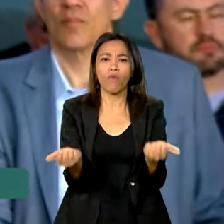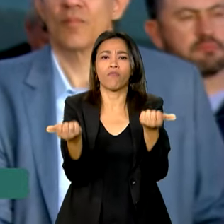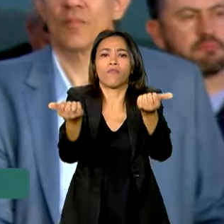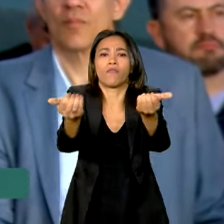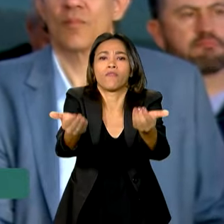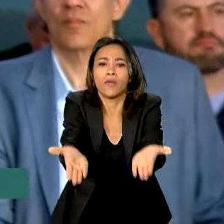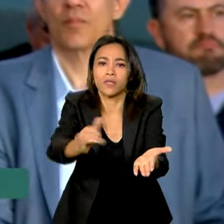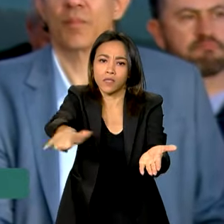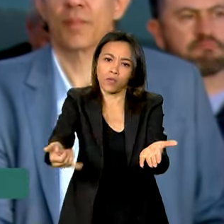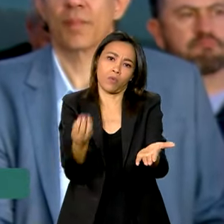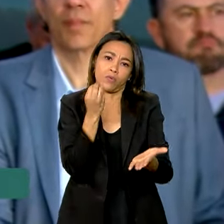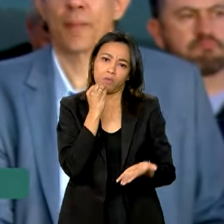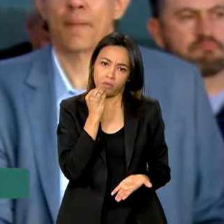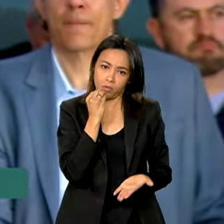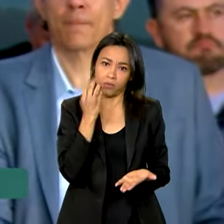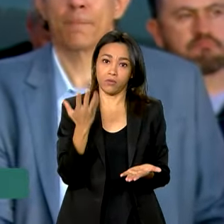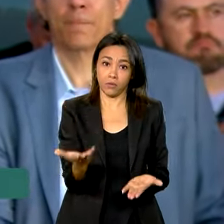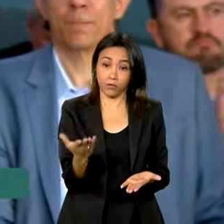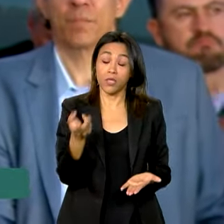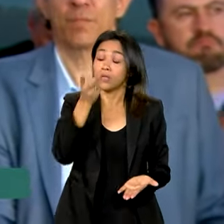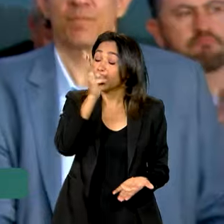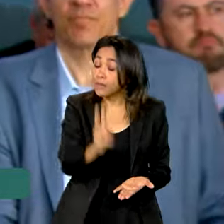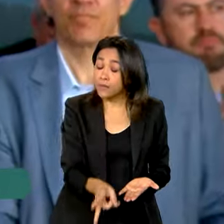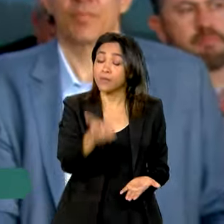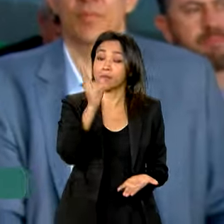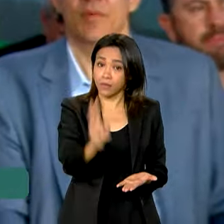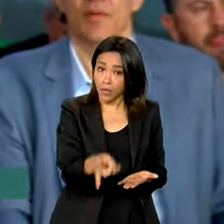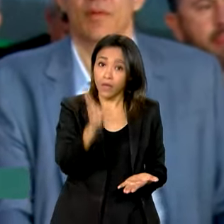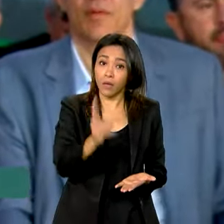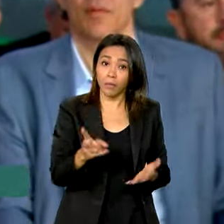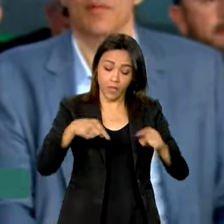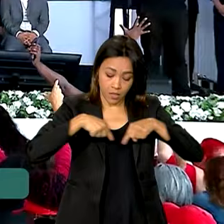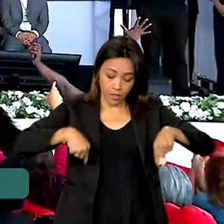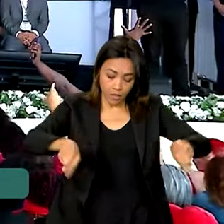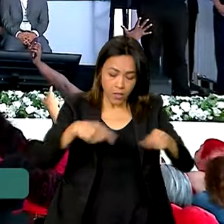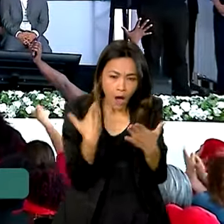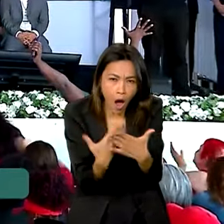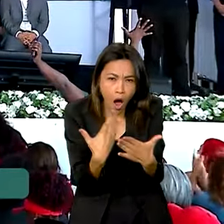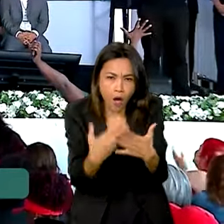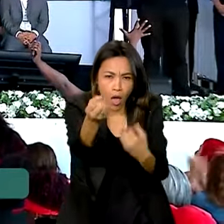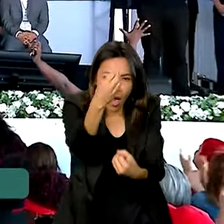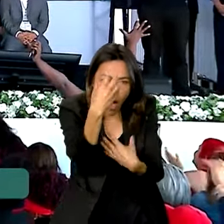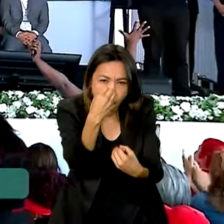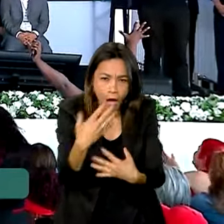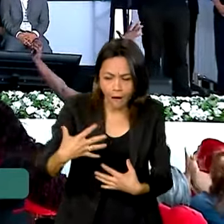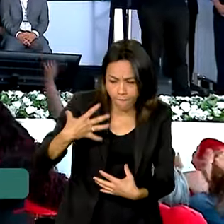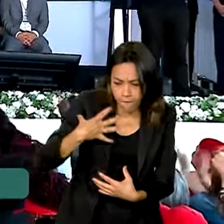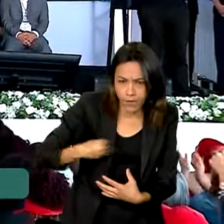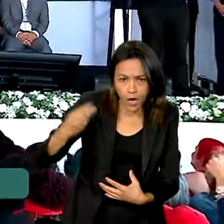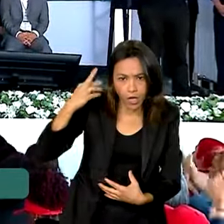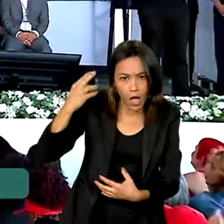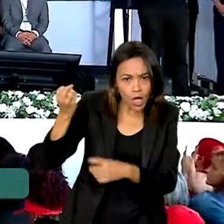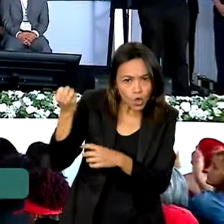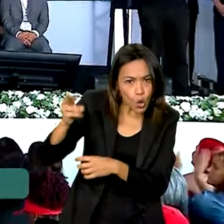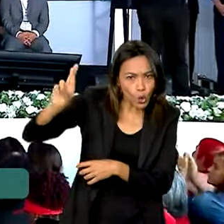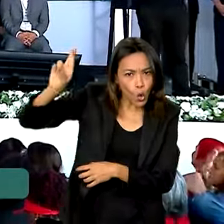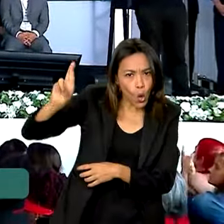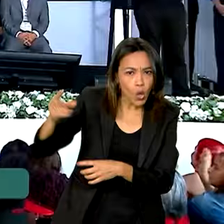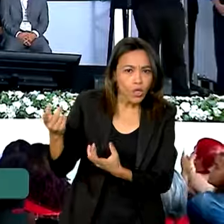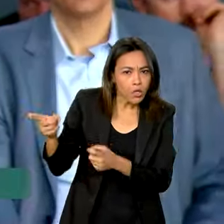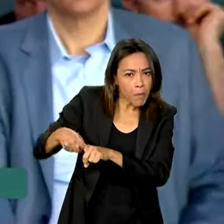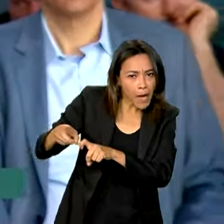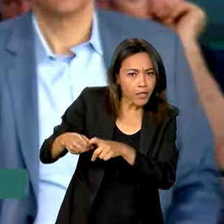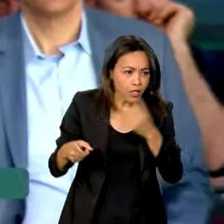oportunidade. Que se entre numa sala de aula a filha da doutora com o filho da empregada